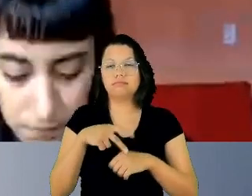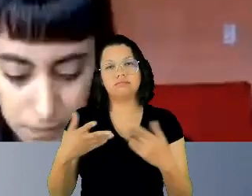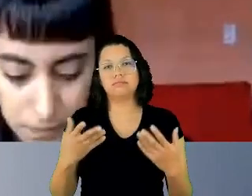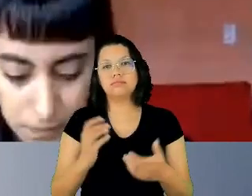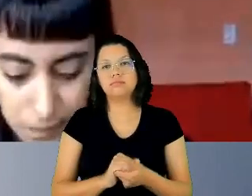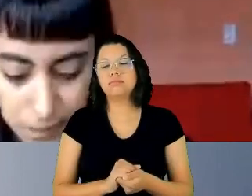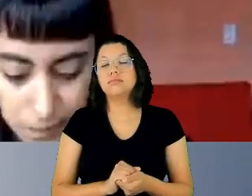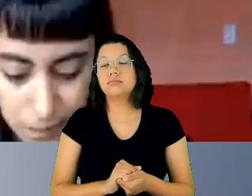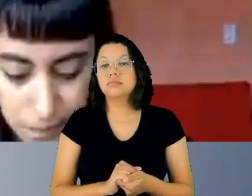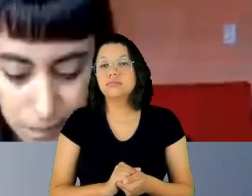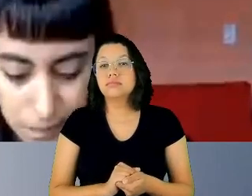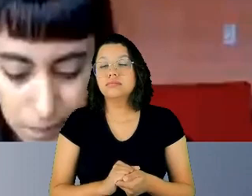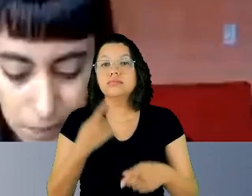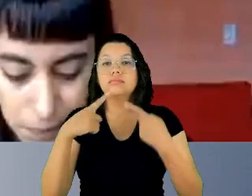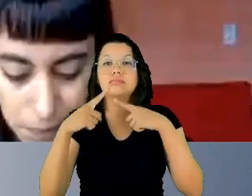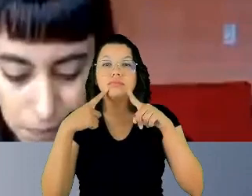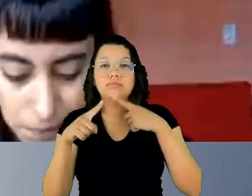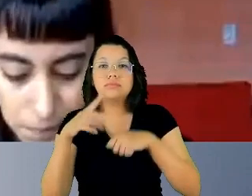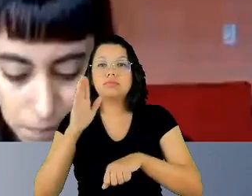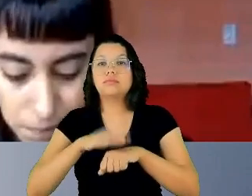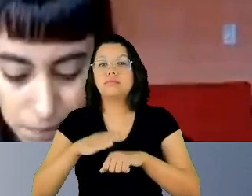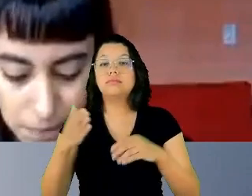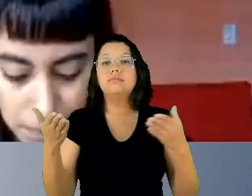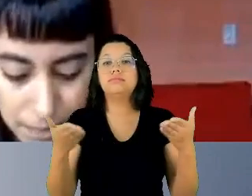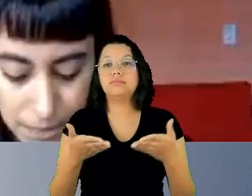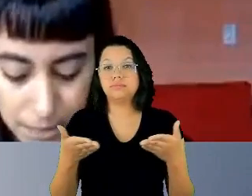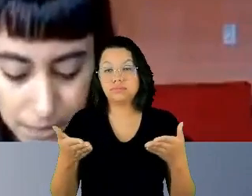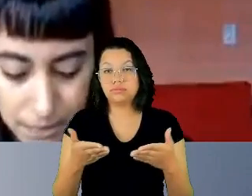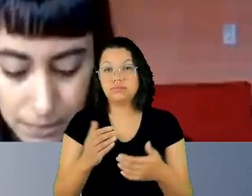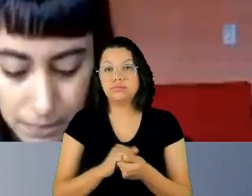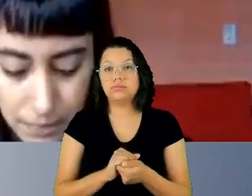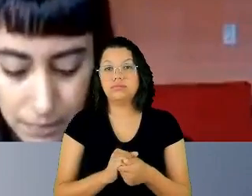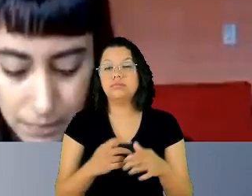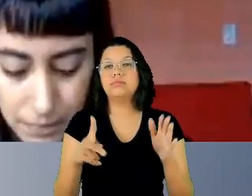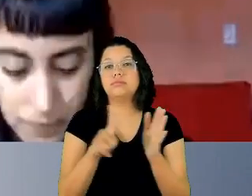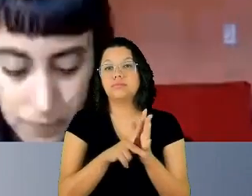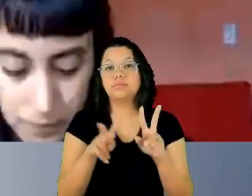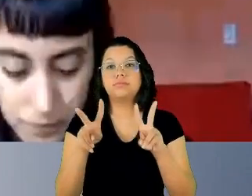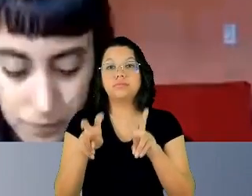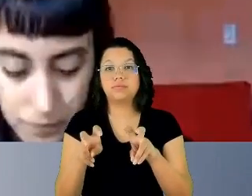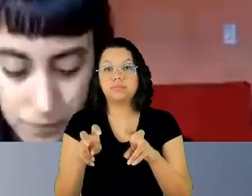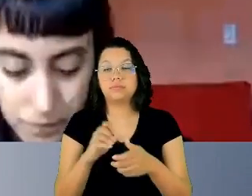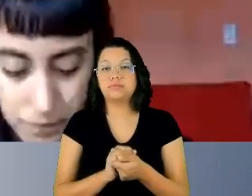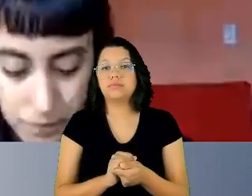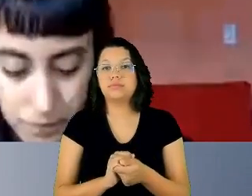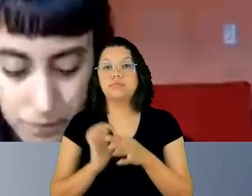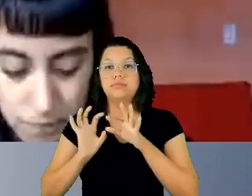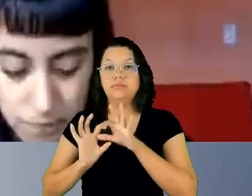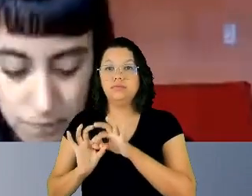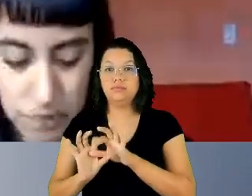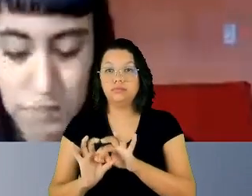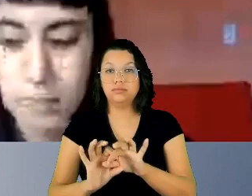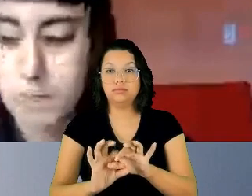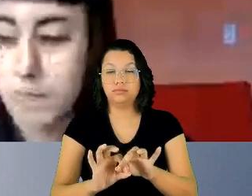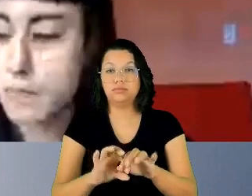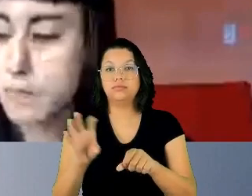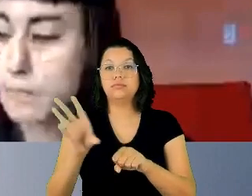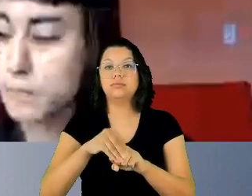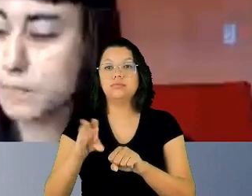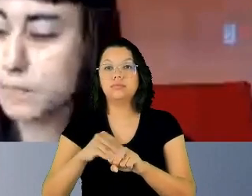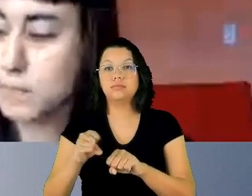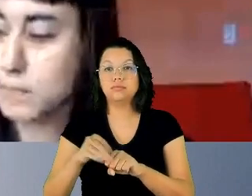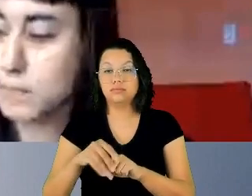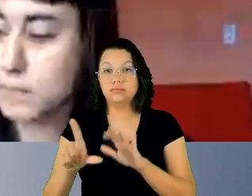discutirmos mais e agora, propriamente, sobre o contexto, o conteúdo da